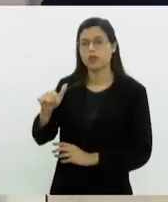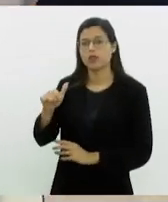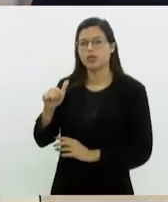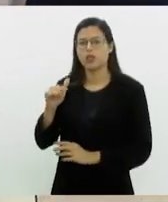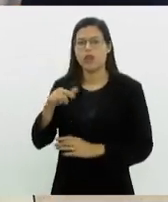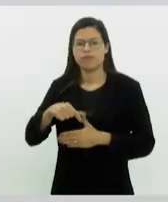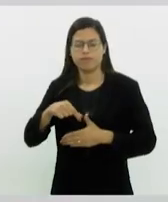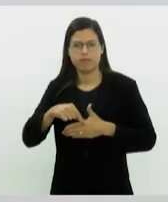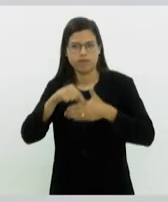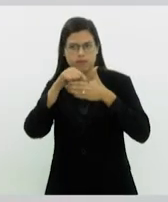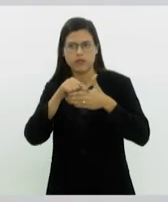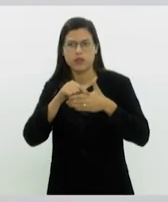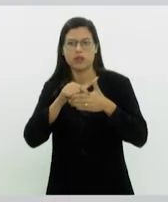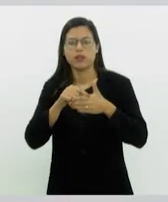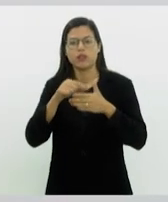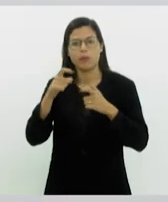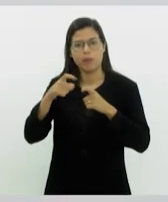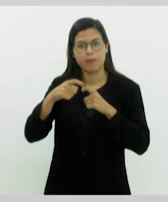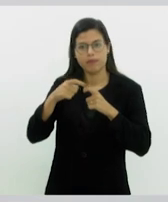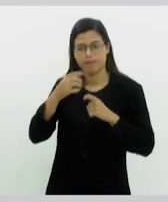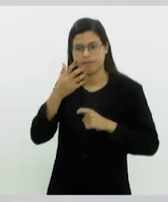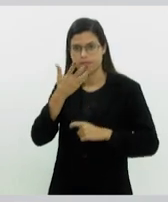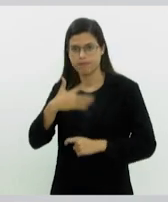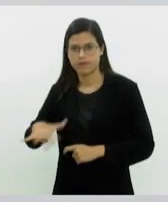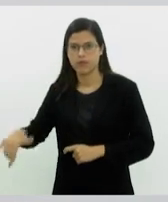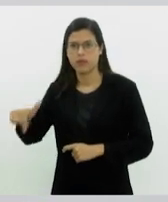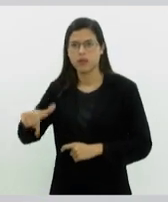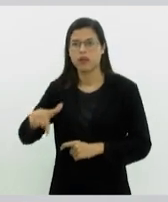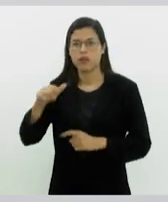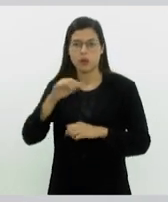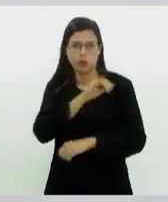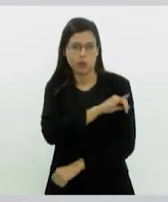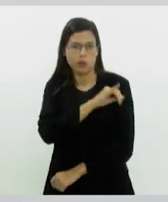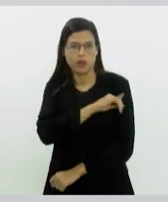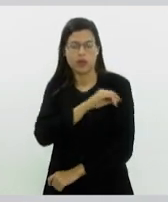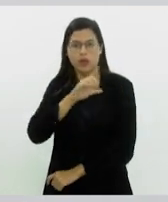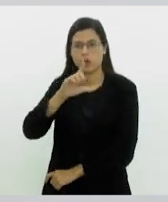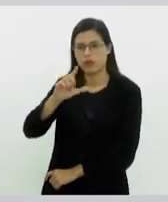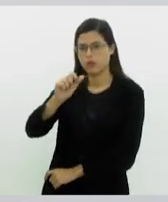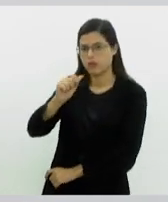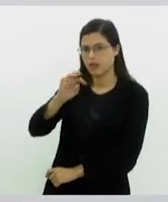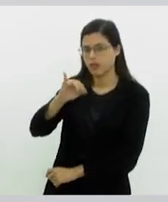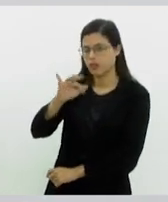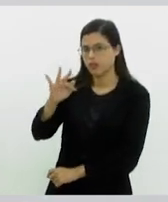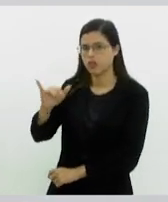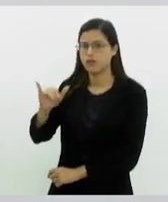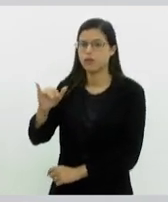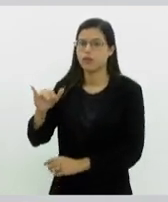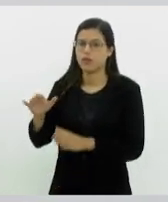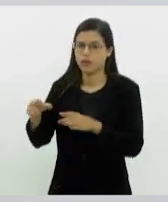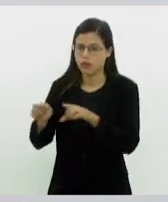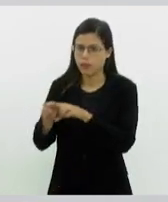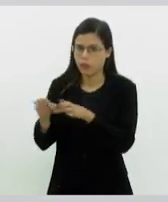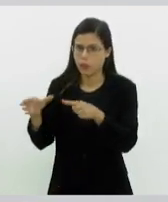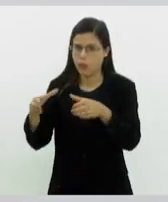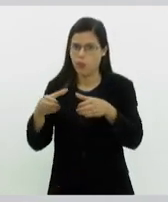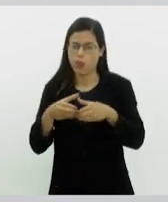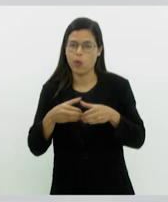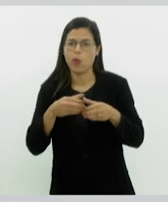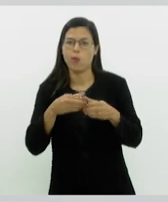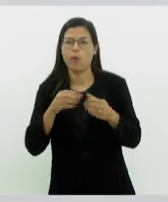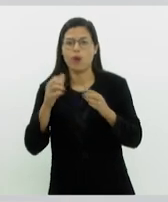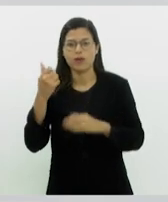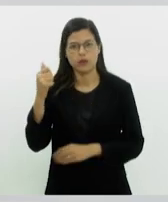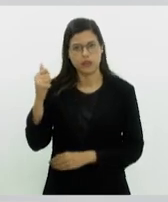Sociedade de Pediatria do Estado do Rio de Janeiro, Latife Salomão, que integra o Comitê de Obesidade Infantil da Associação Brasileira para o